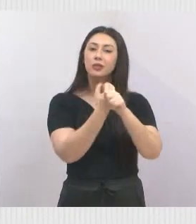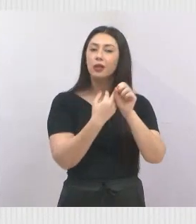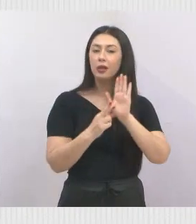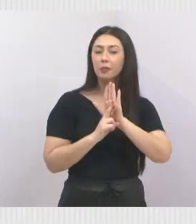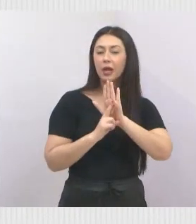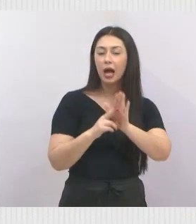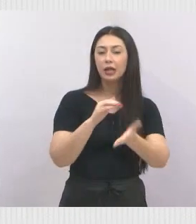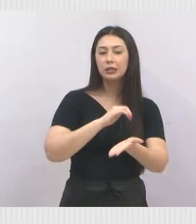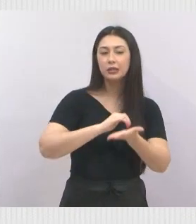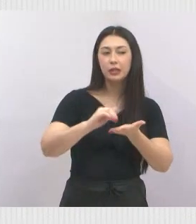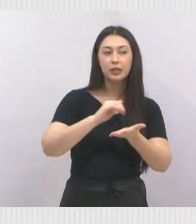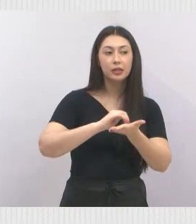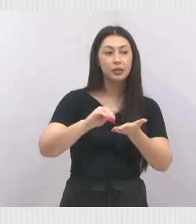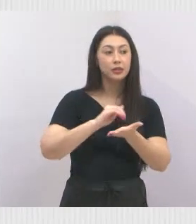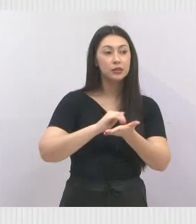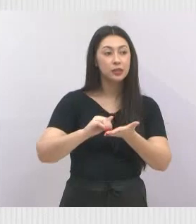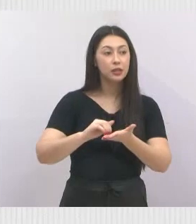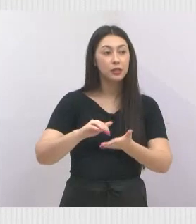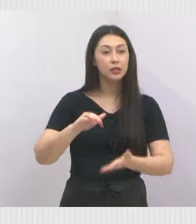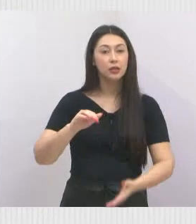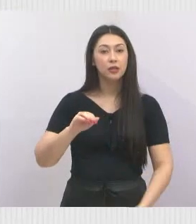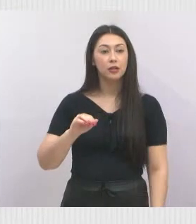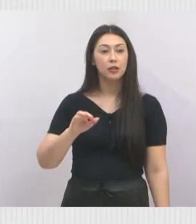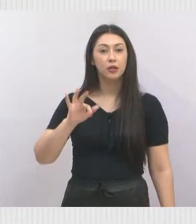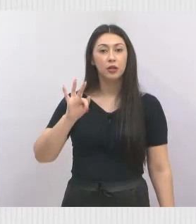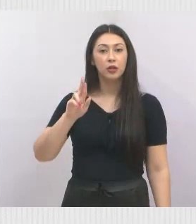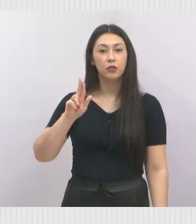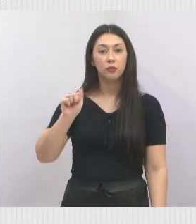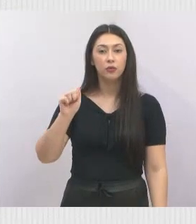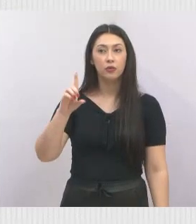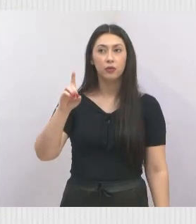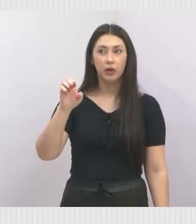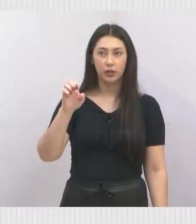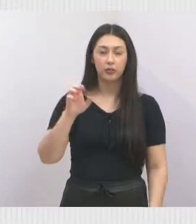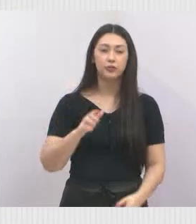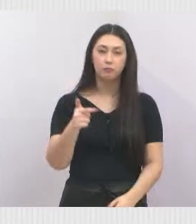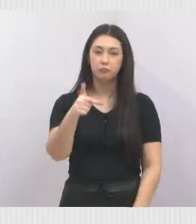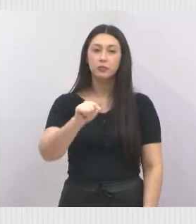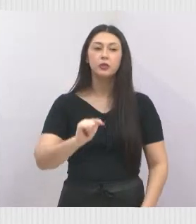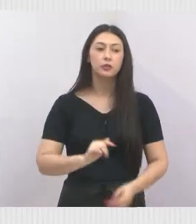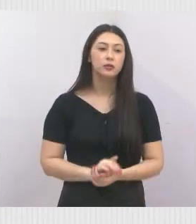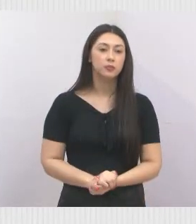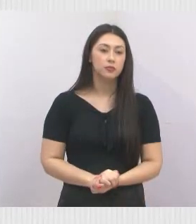secretário, o Foad. Pode ir para o próximo?